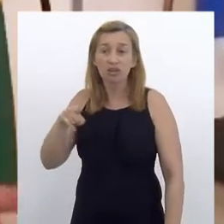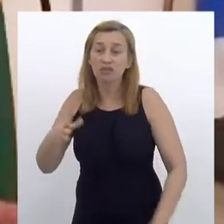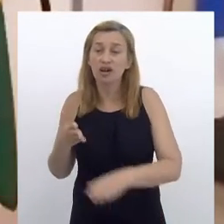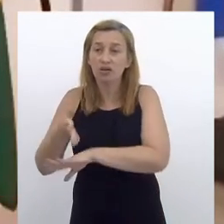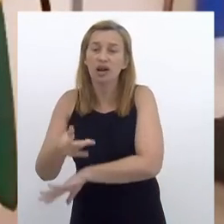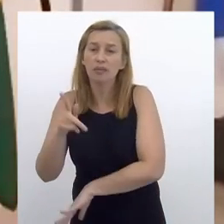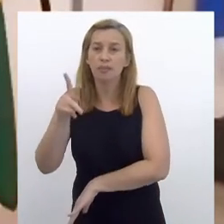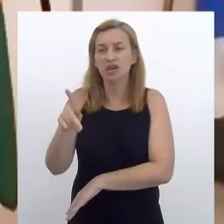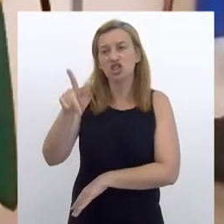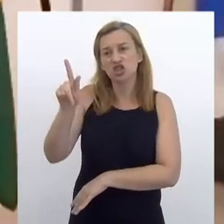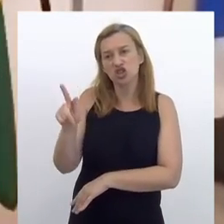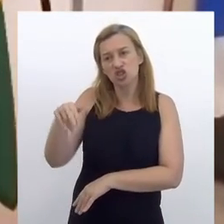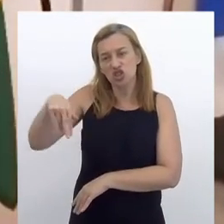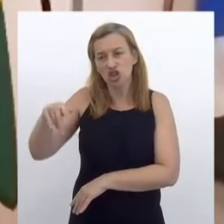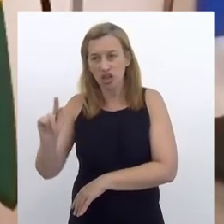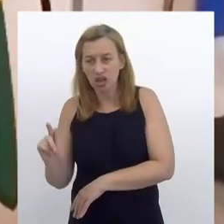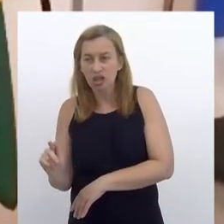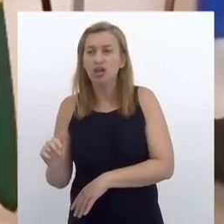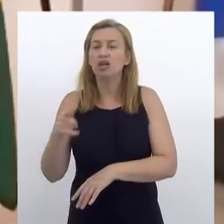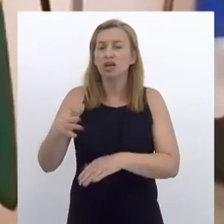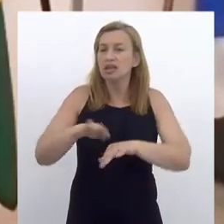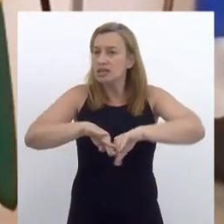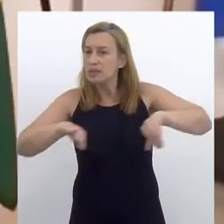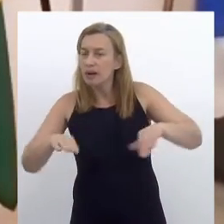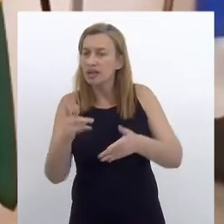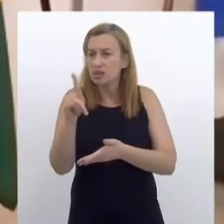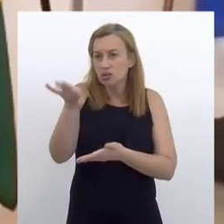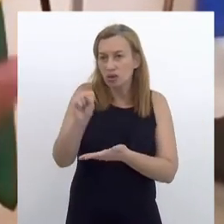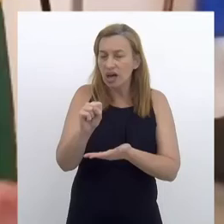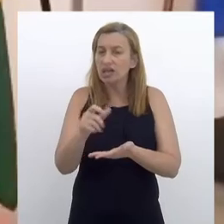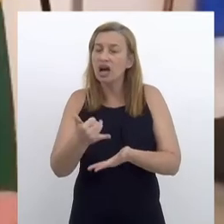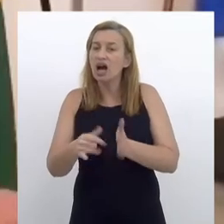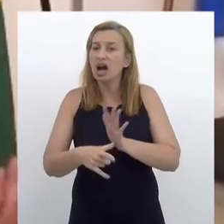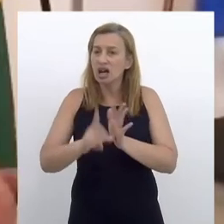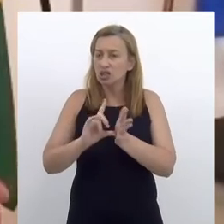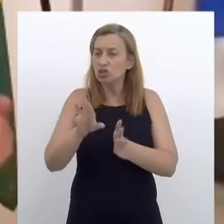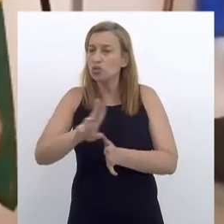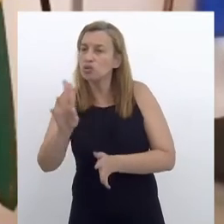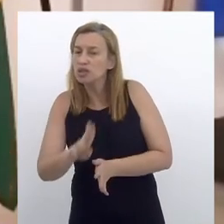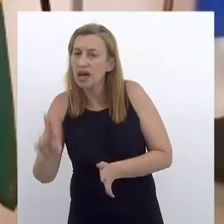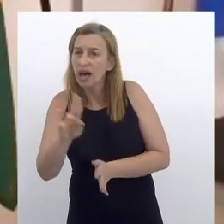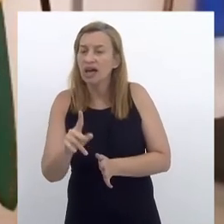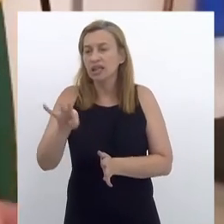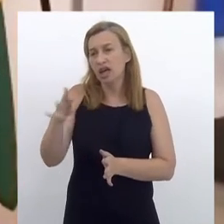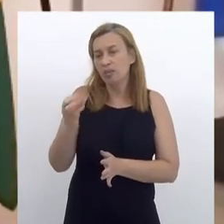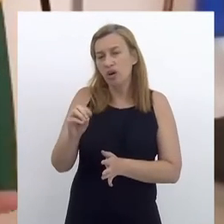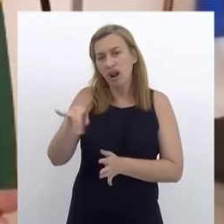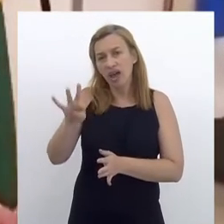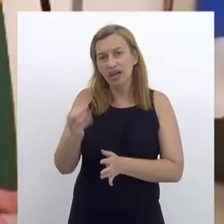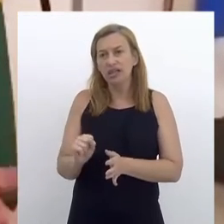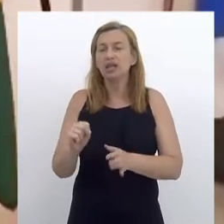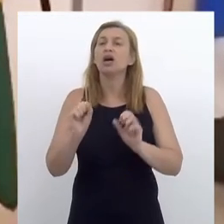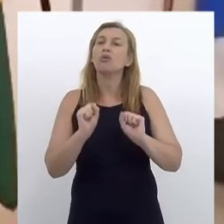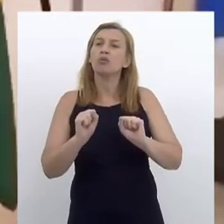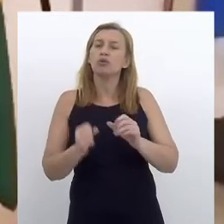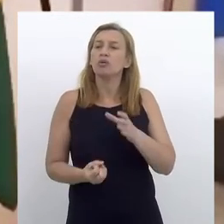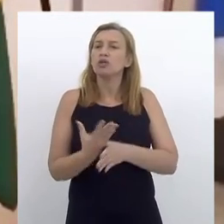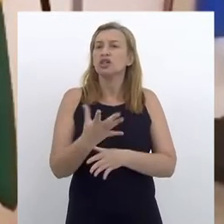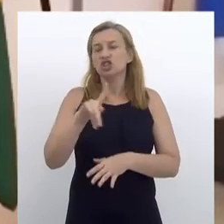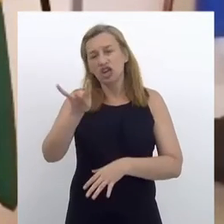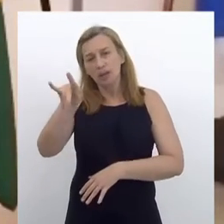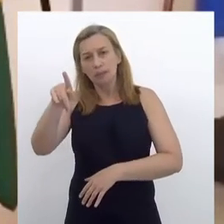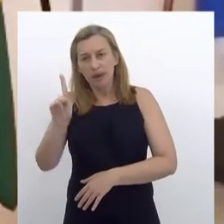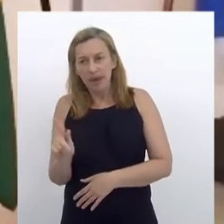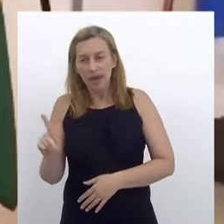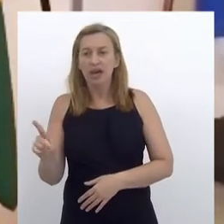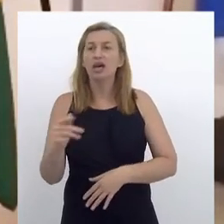você, quando vai no gás, numa PGN, você pode, na separação do gás, antes de usar numa termoelétrica, ou usar num aspecto energético, você pode